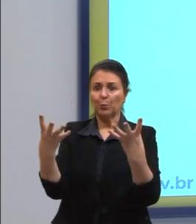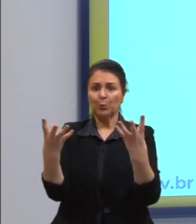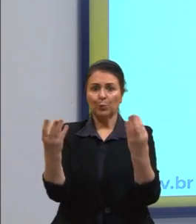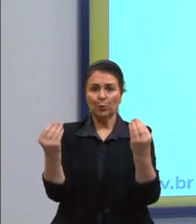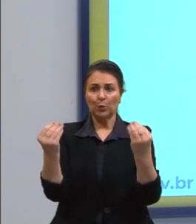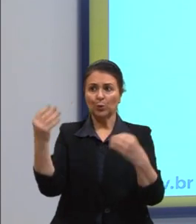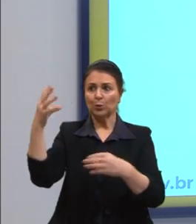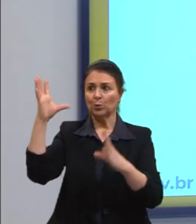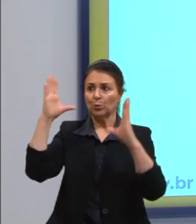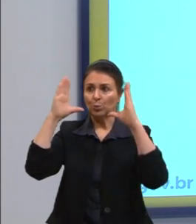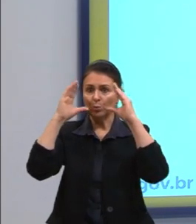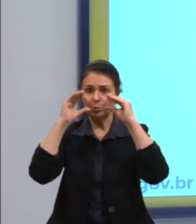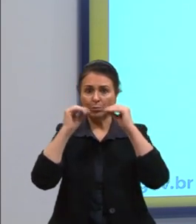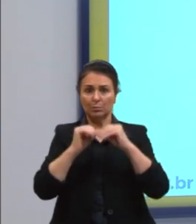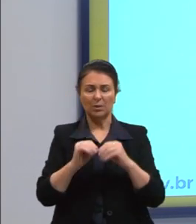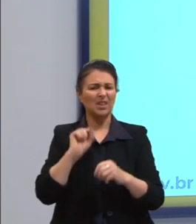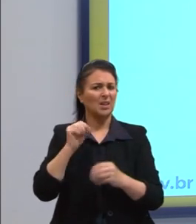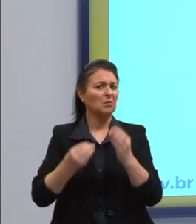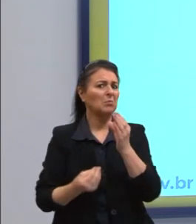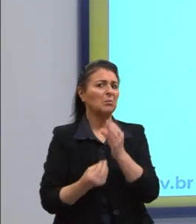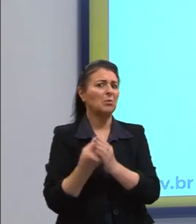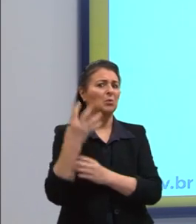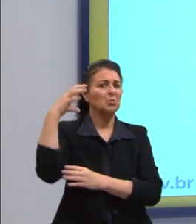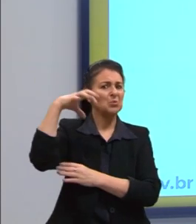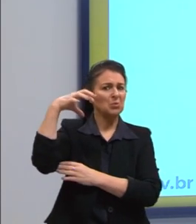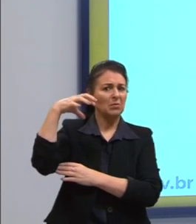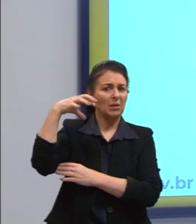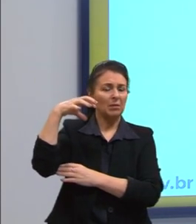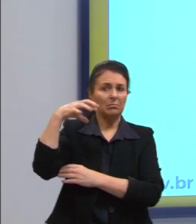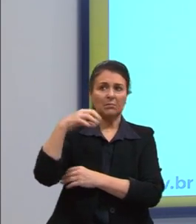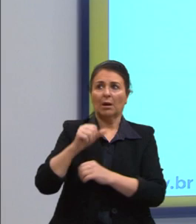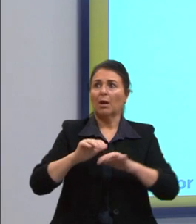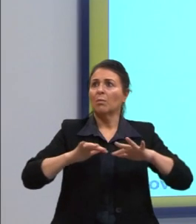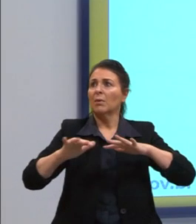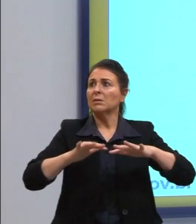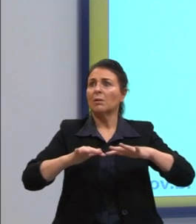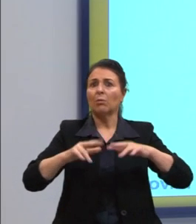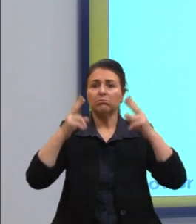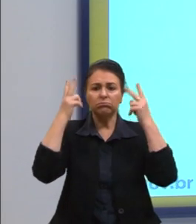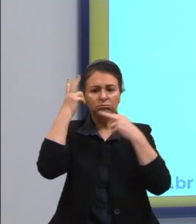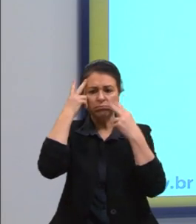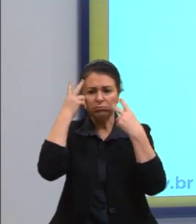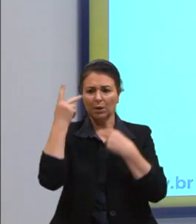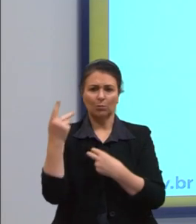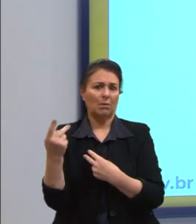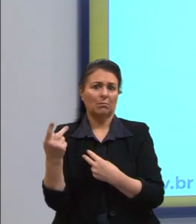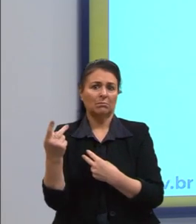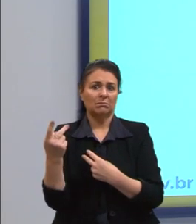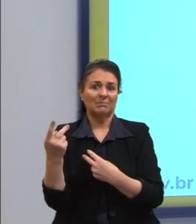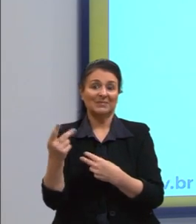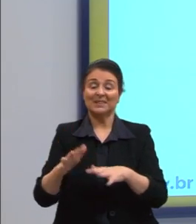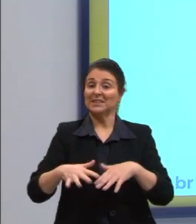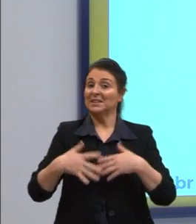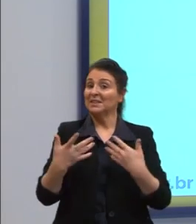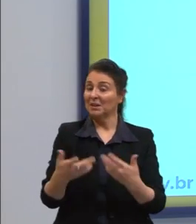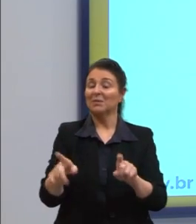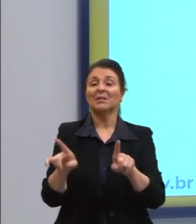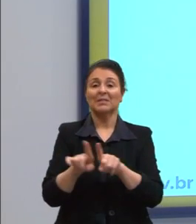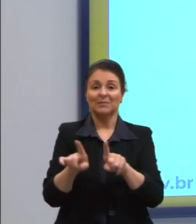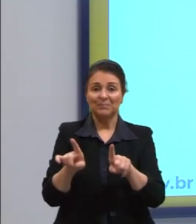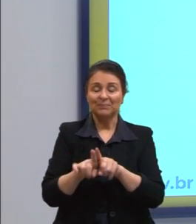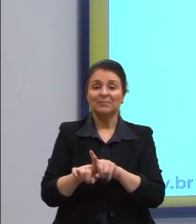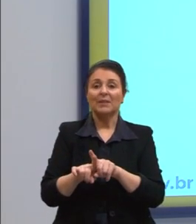Ninguém produz chuva. A chuva é uma ação que ocorre de maneira natural. Portanto, também ali